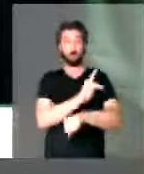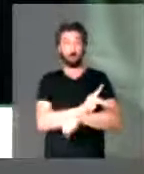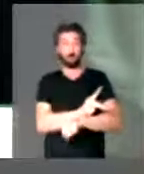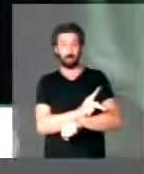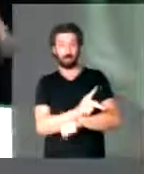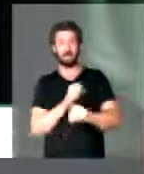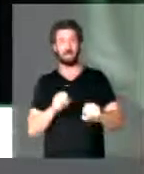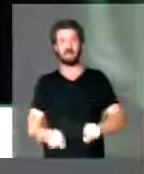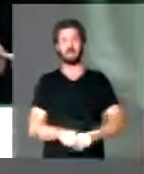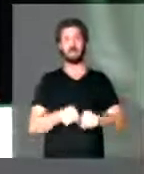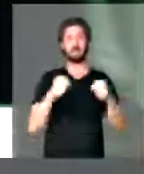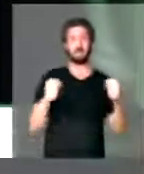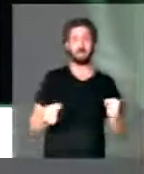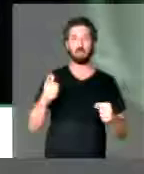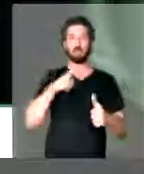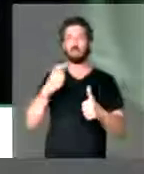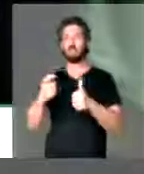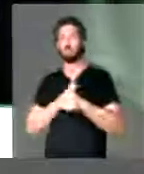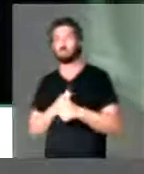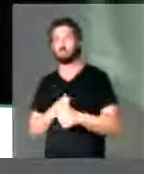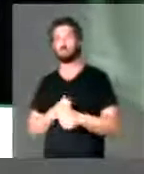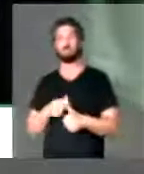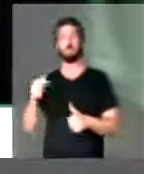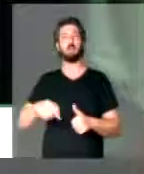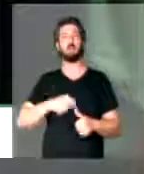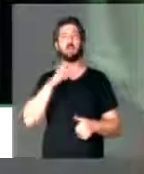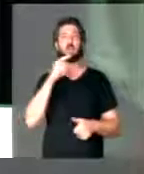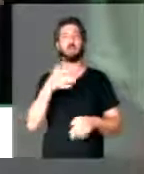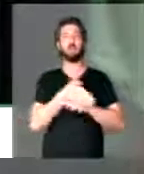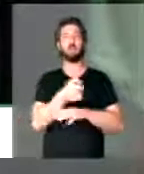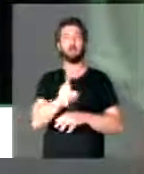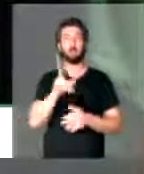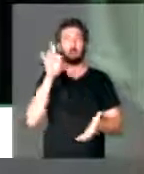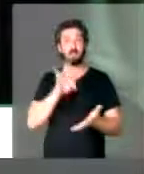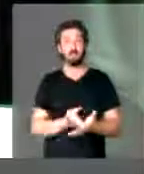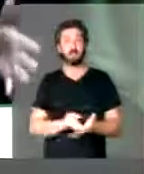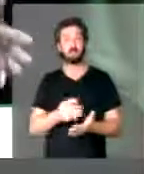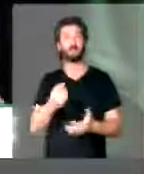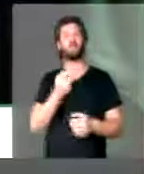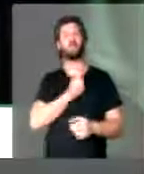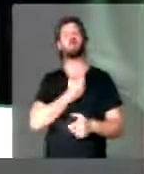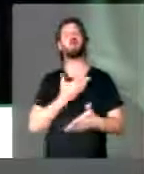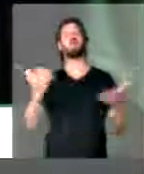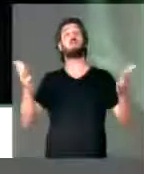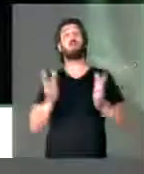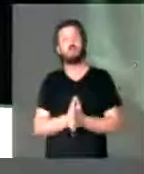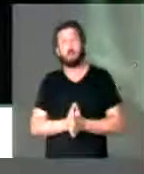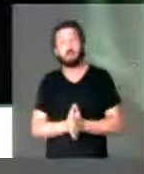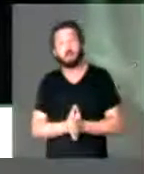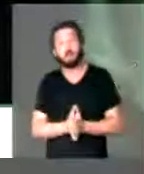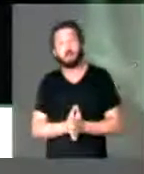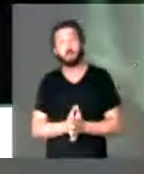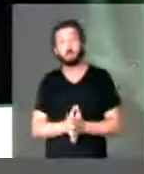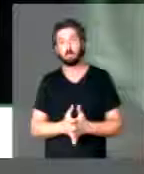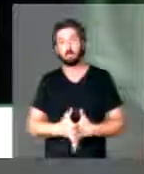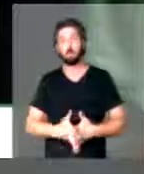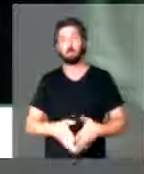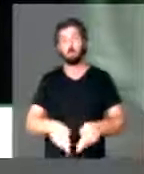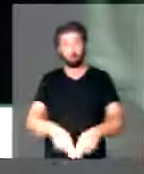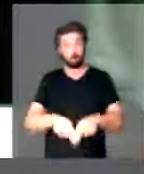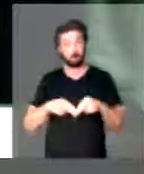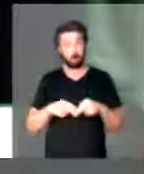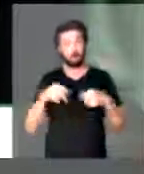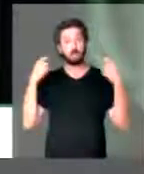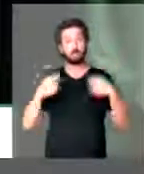quebrada, que o fundo é deficitário e ninguém aqui tem acesso de verdade a esses componentes que eu estou aqui falando. Portanto,